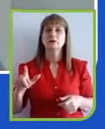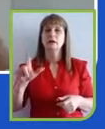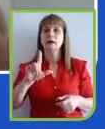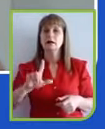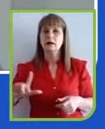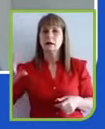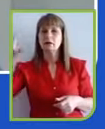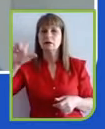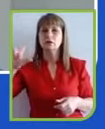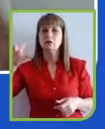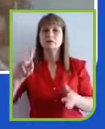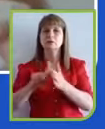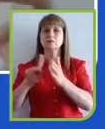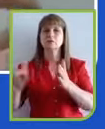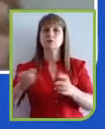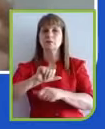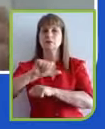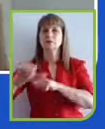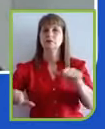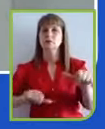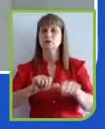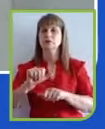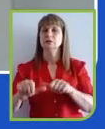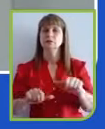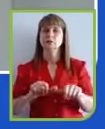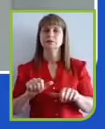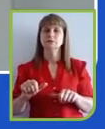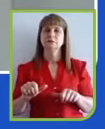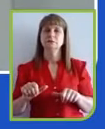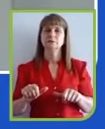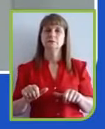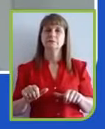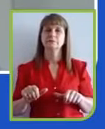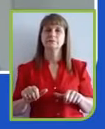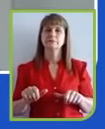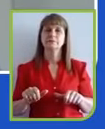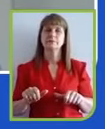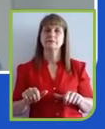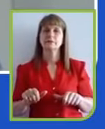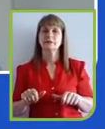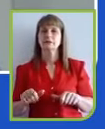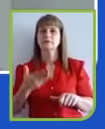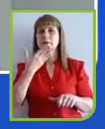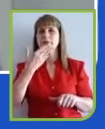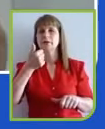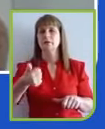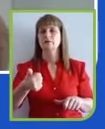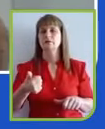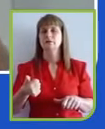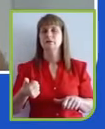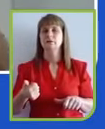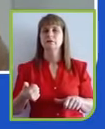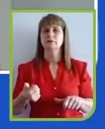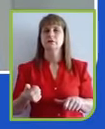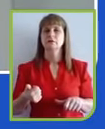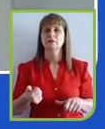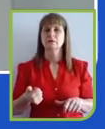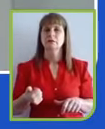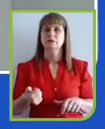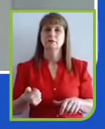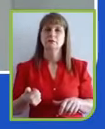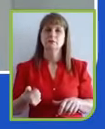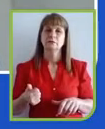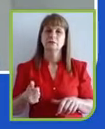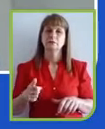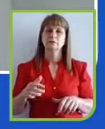da regeneração que vocês colocaram, ampliar a intensidade. E acho que esse é muito complexo, porque não são todos os negócios